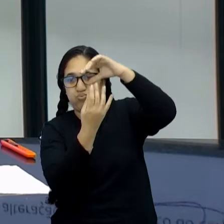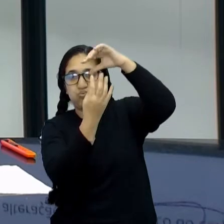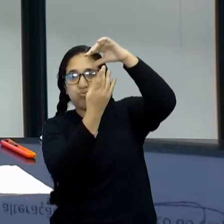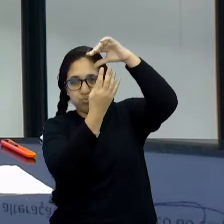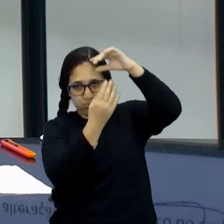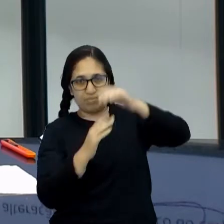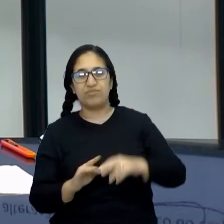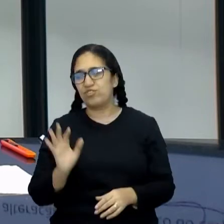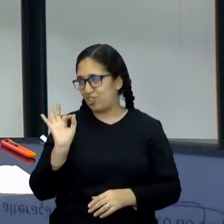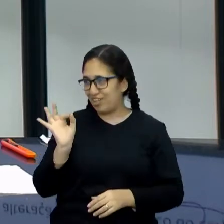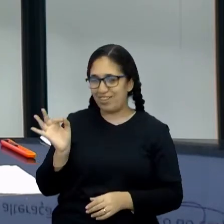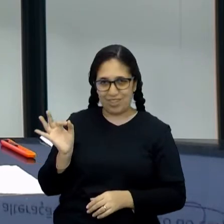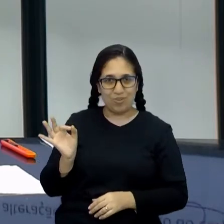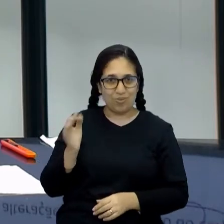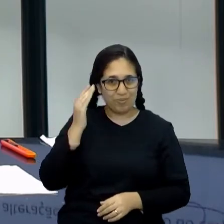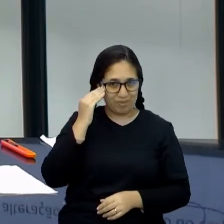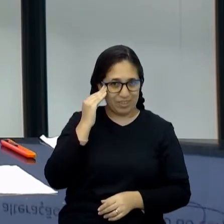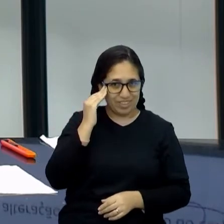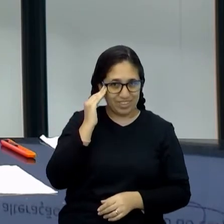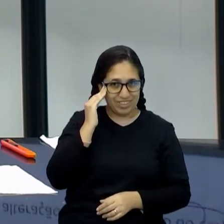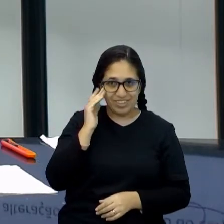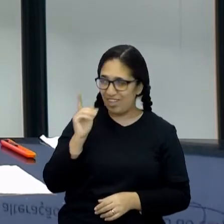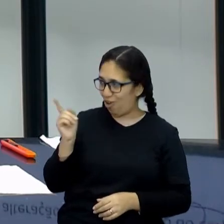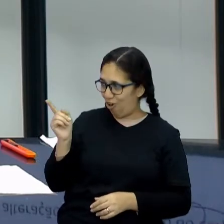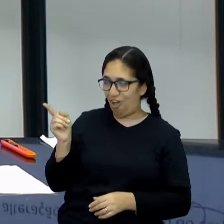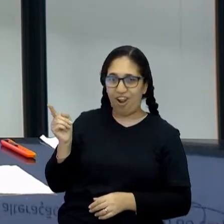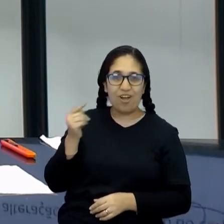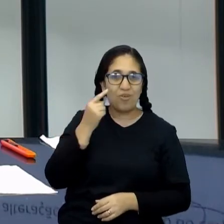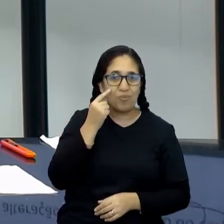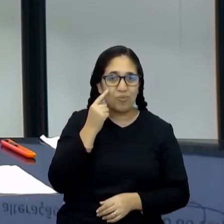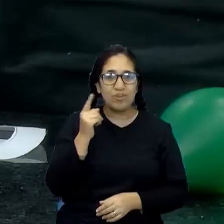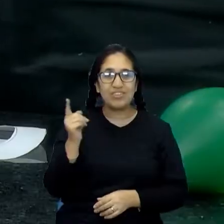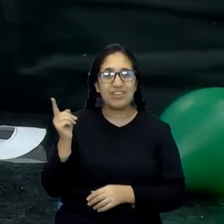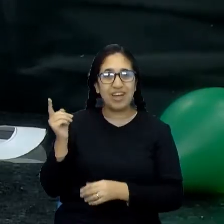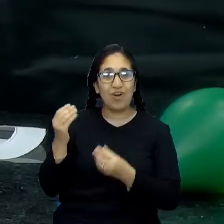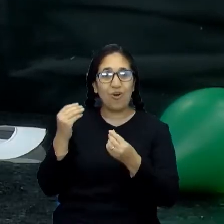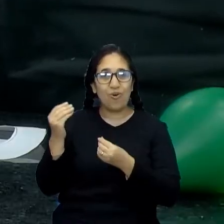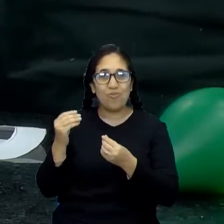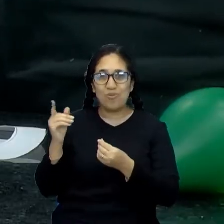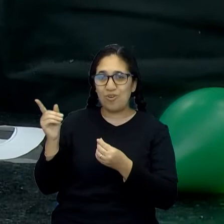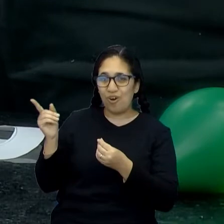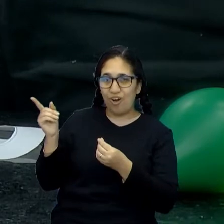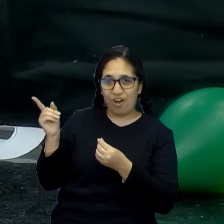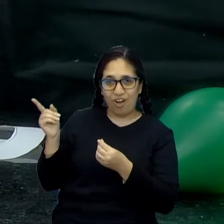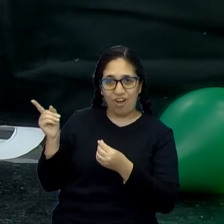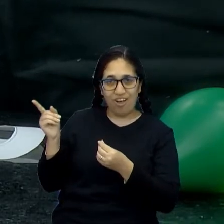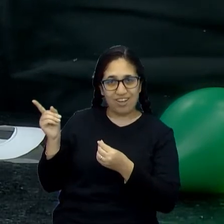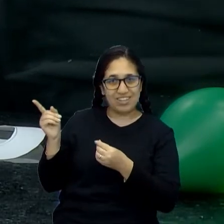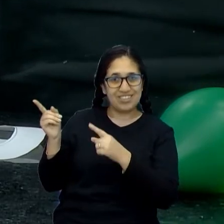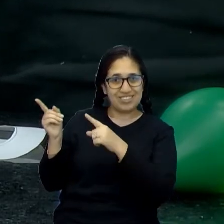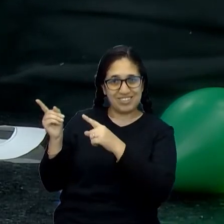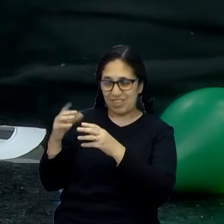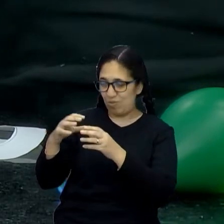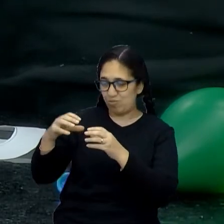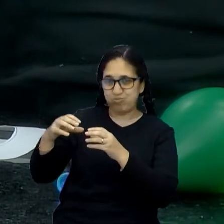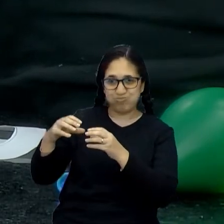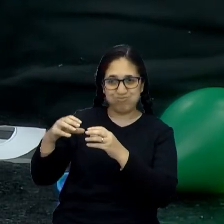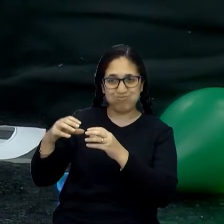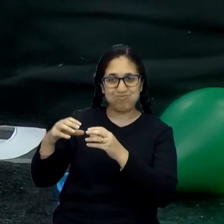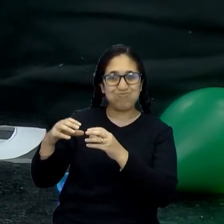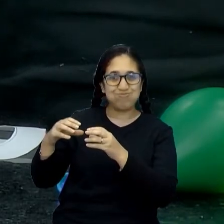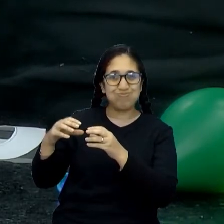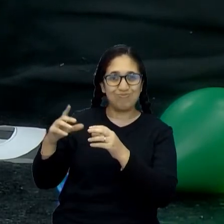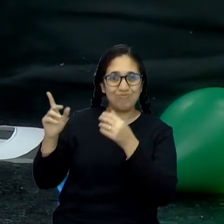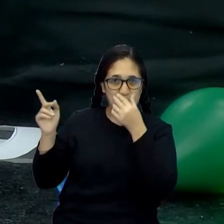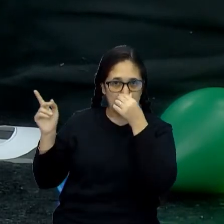suficiente pra gente ver que, de fato, olha, eu vou até mostrar como ficou aqui de lado. Vamos ver. Ó, fez essa bolinha gordinha aqui,